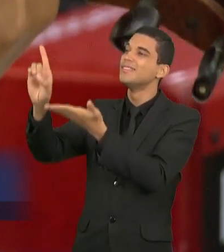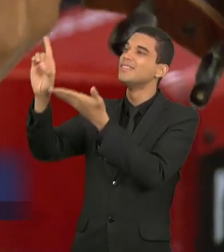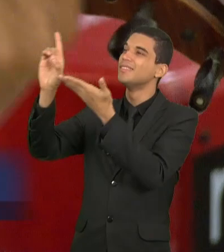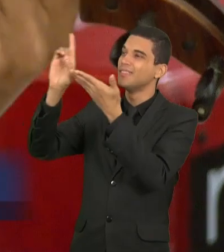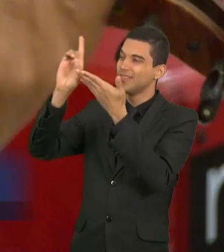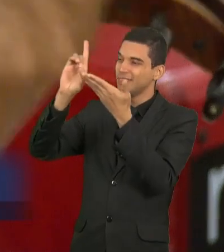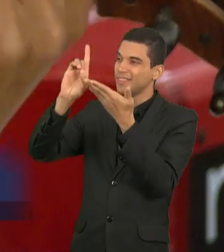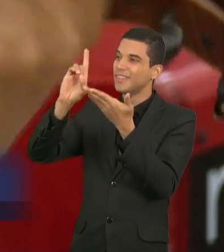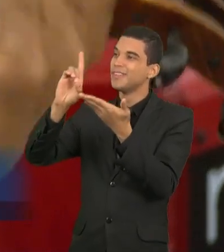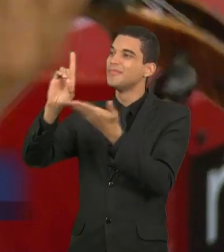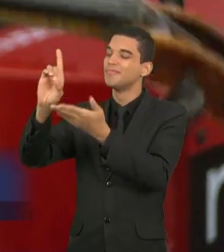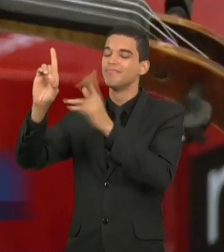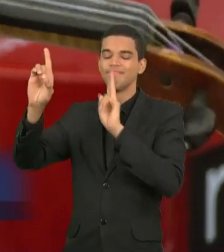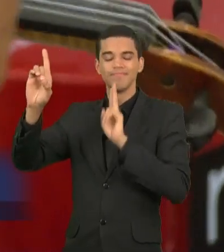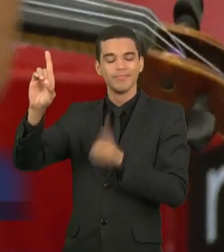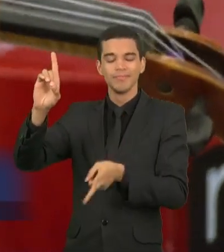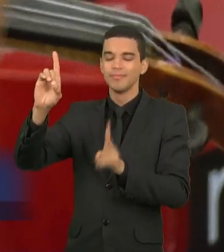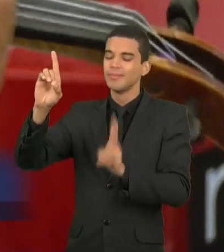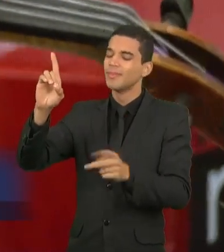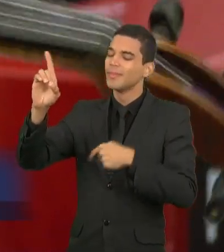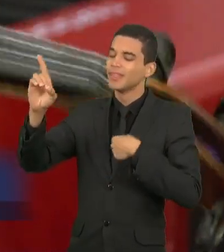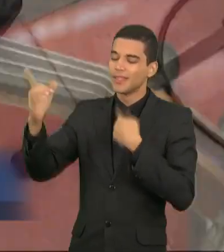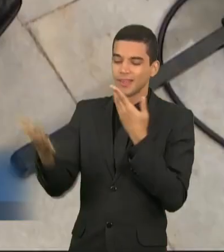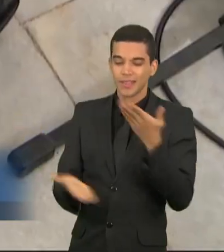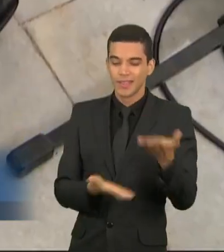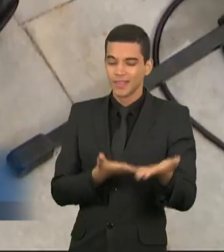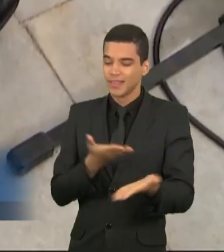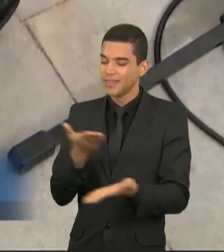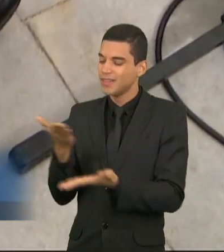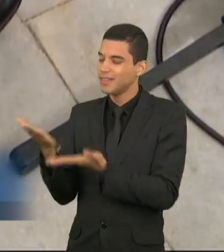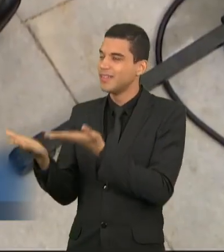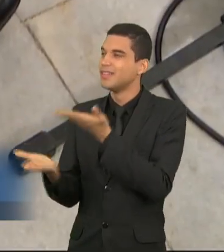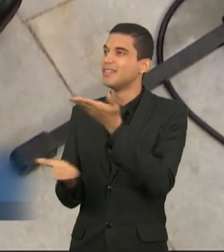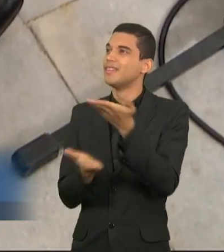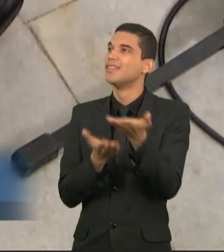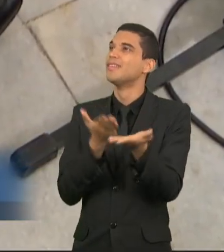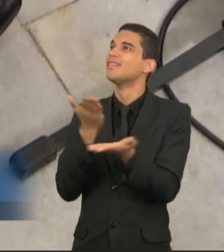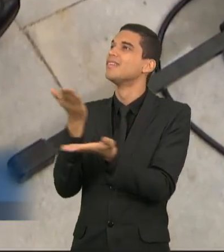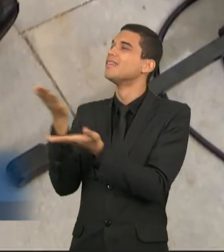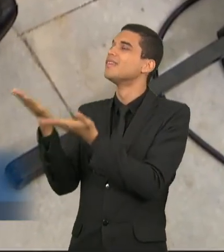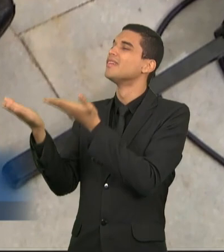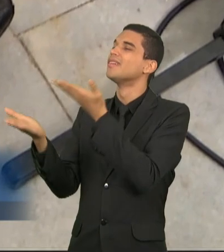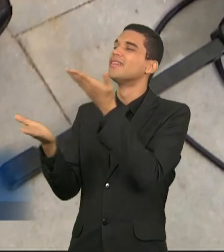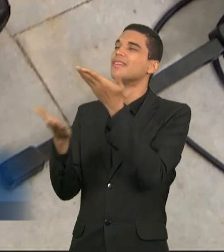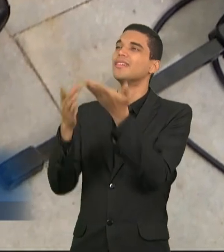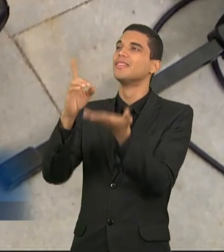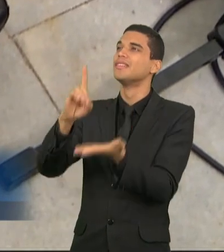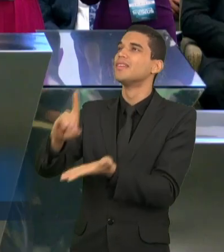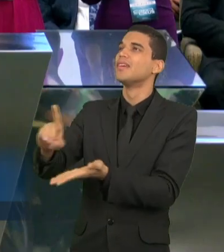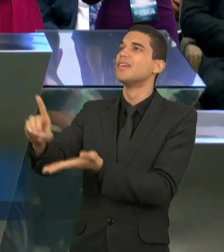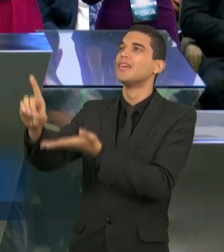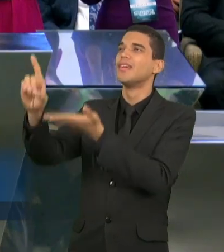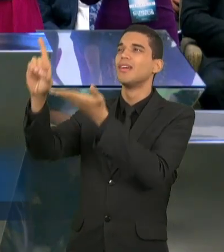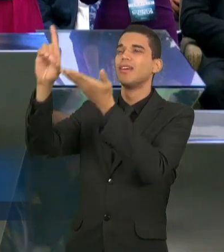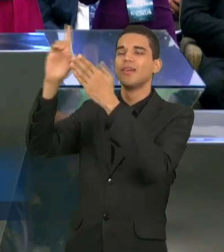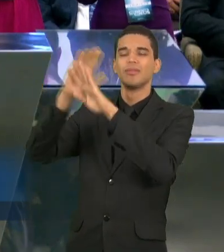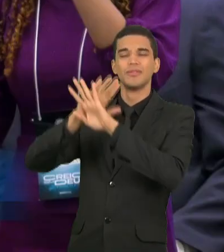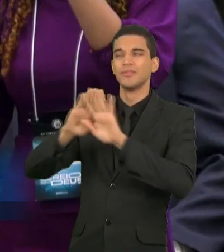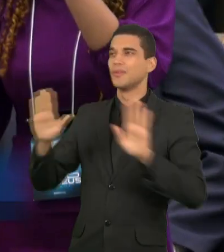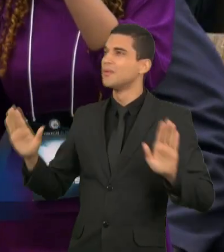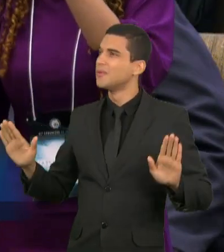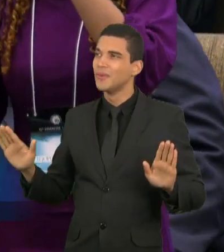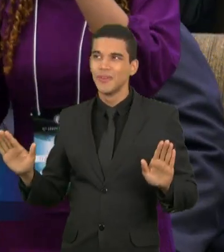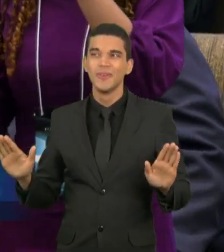ti, exaltarei. creio em